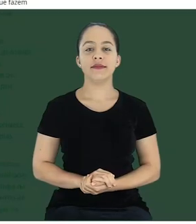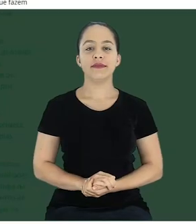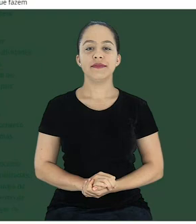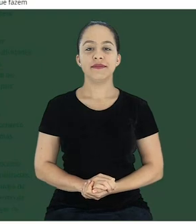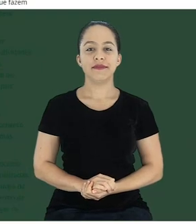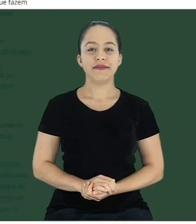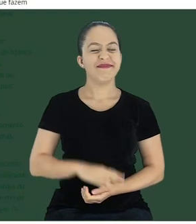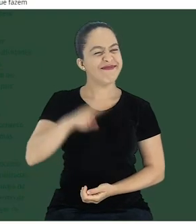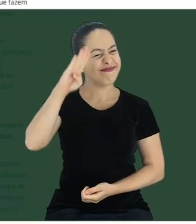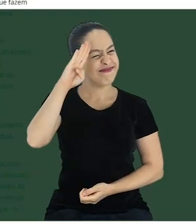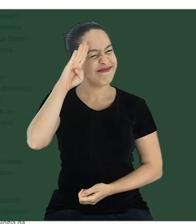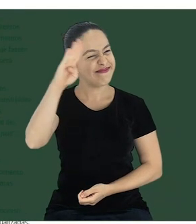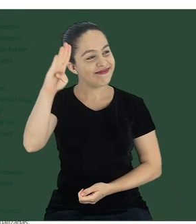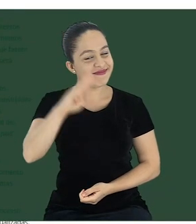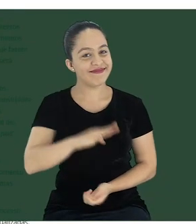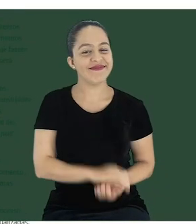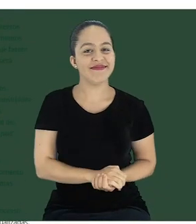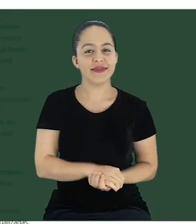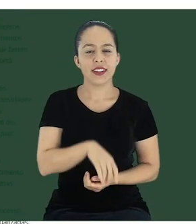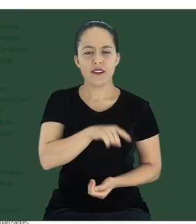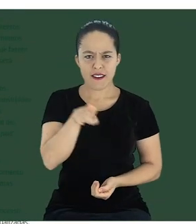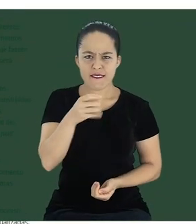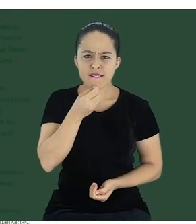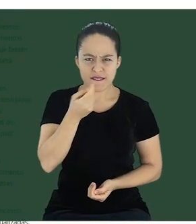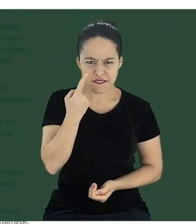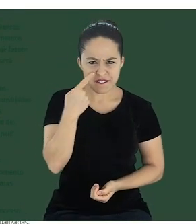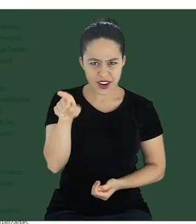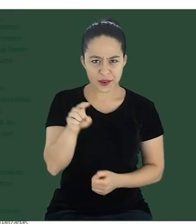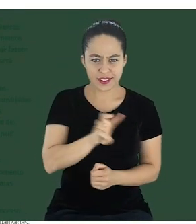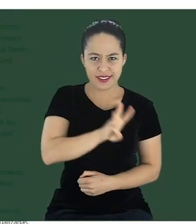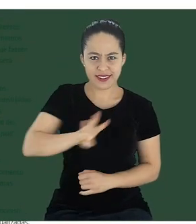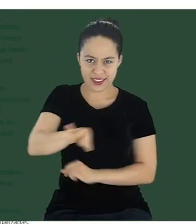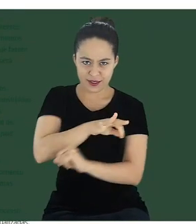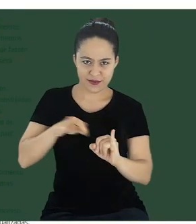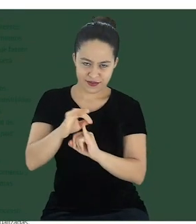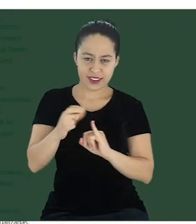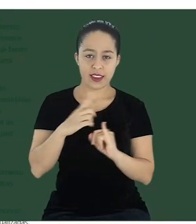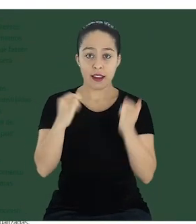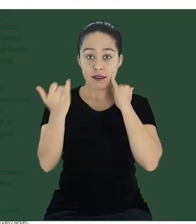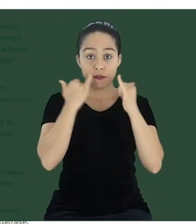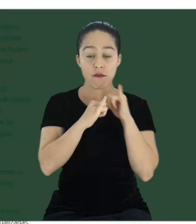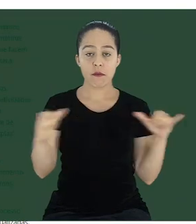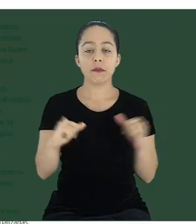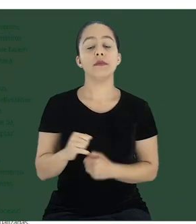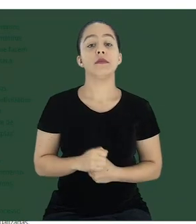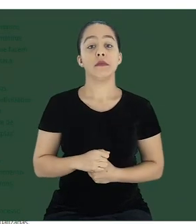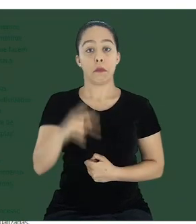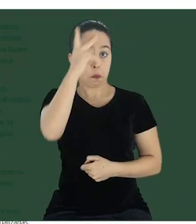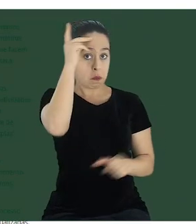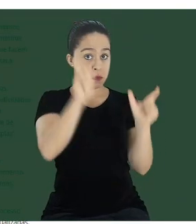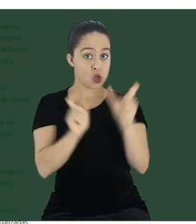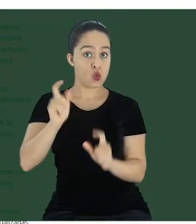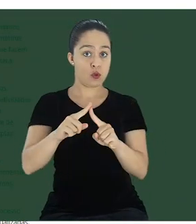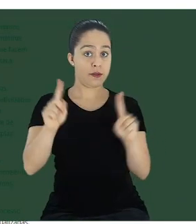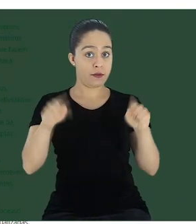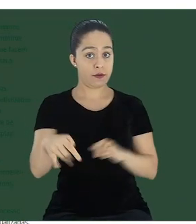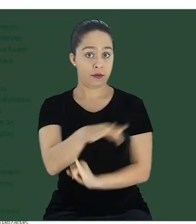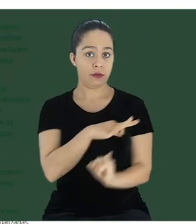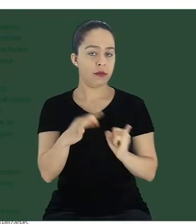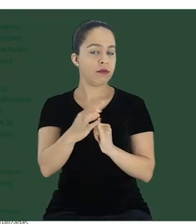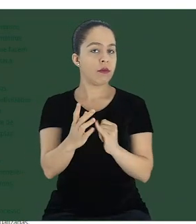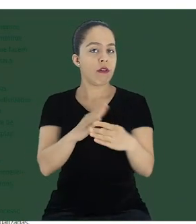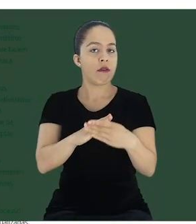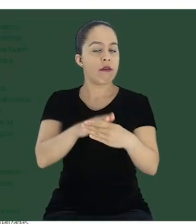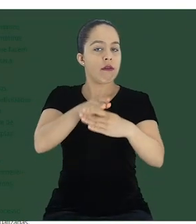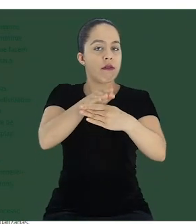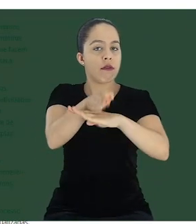Fala pessoal, você já deve ter visto aqui no site do IFSS essa notícia aqui, servidores do IFSS tem acesso a serviços em